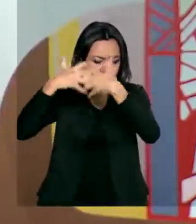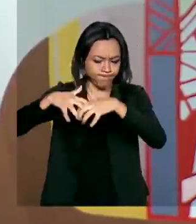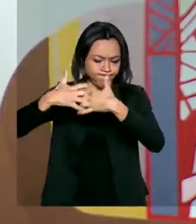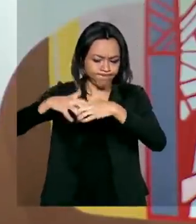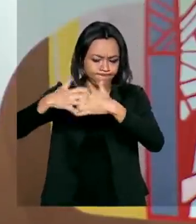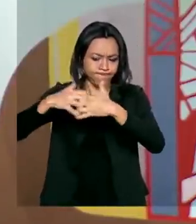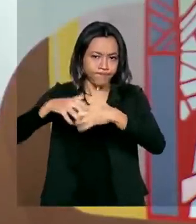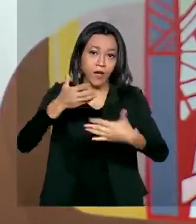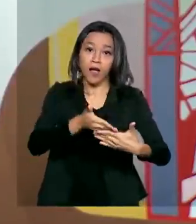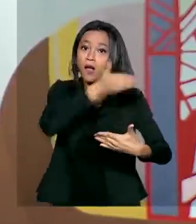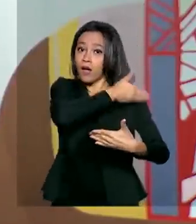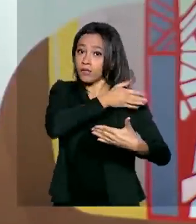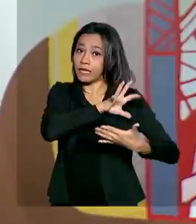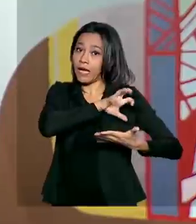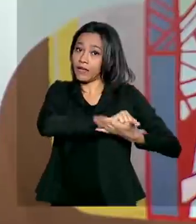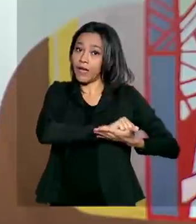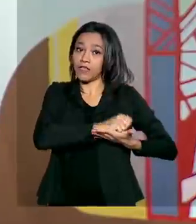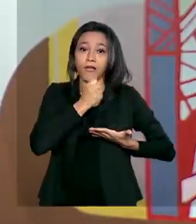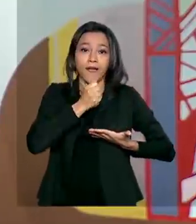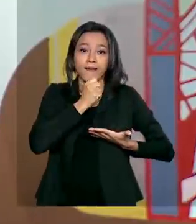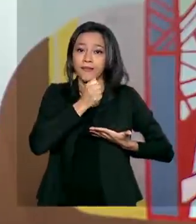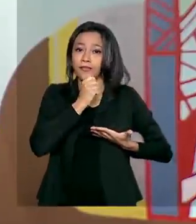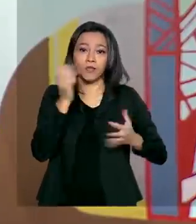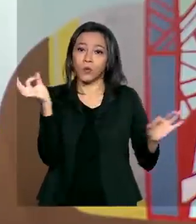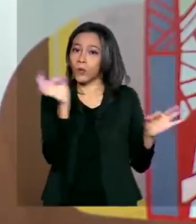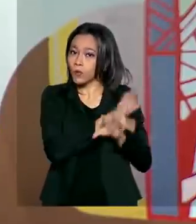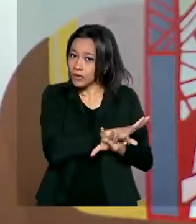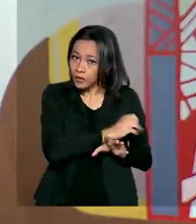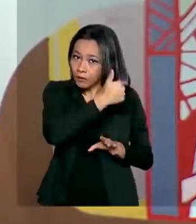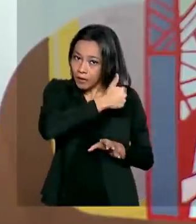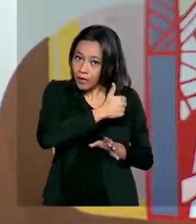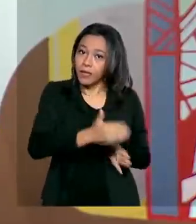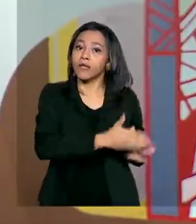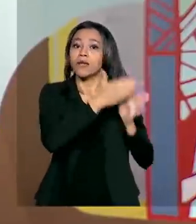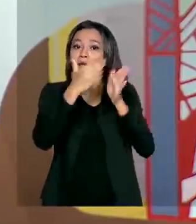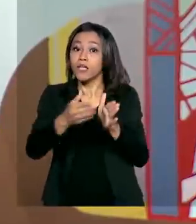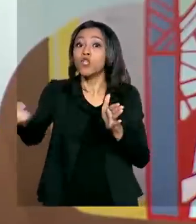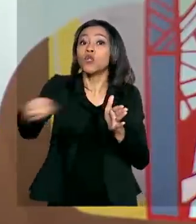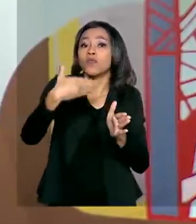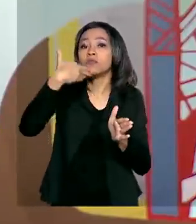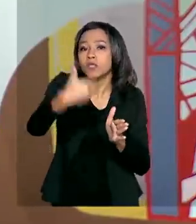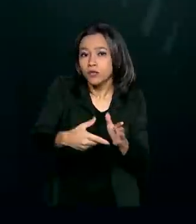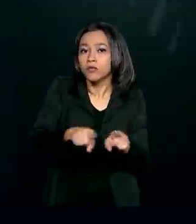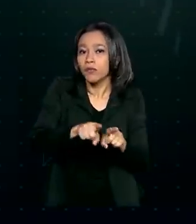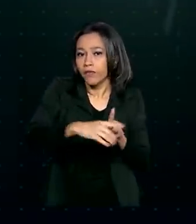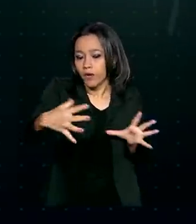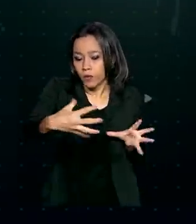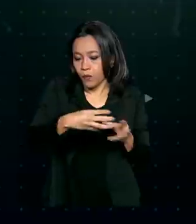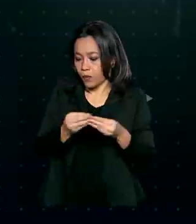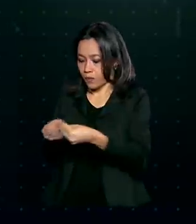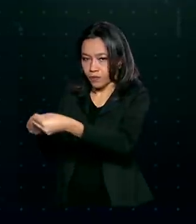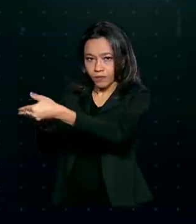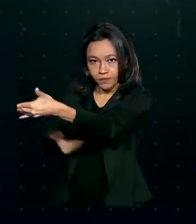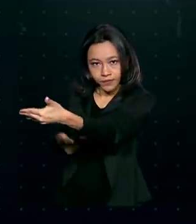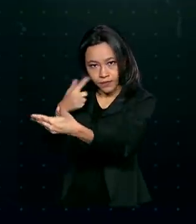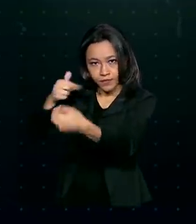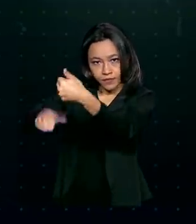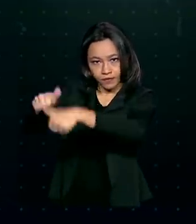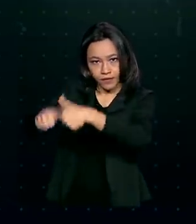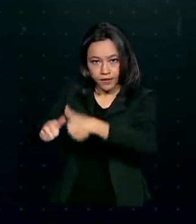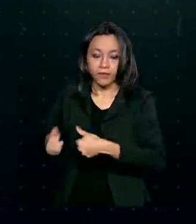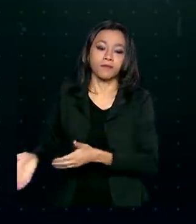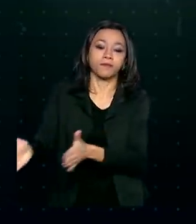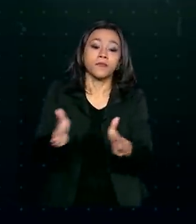que tiveram o cadastro considerado inconclusivo na primeira etapa quanto de novas solicitações. E para reforçar a assistência